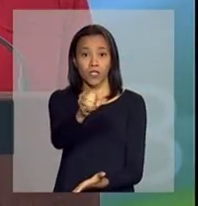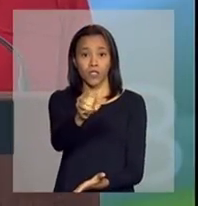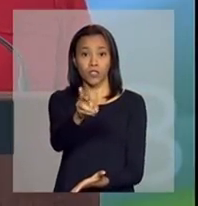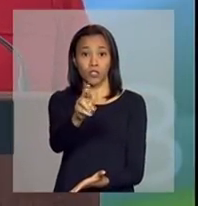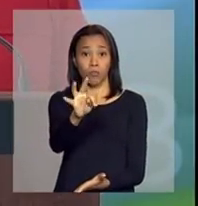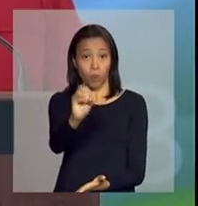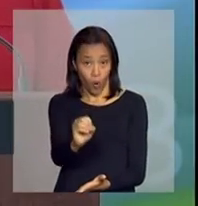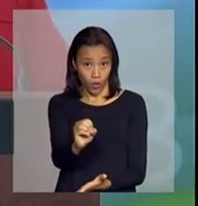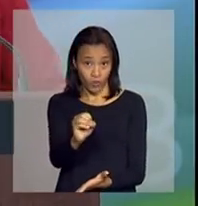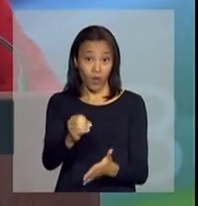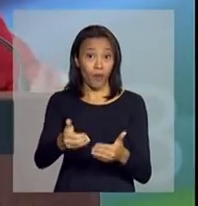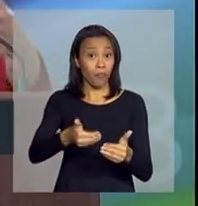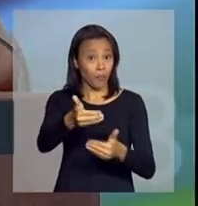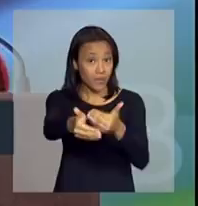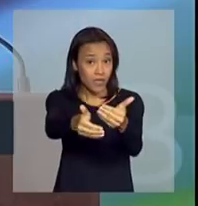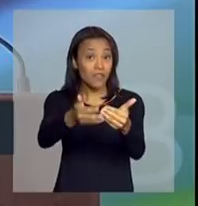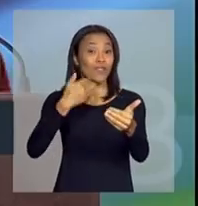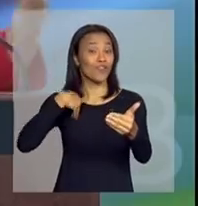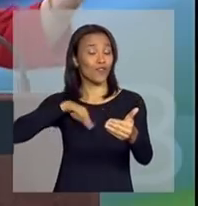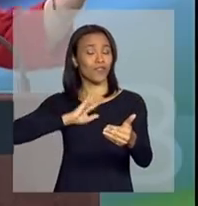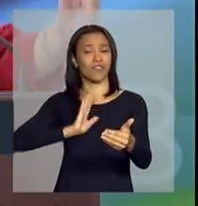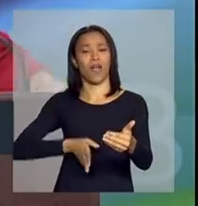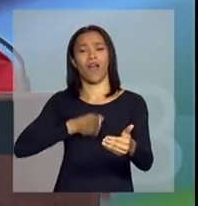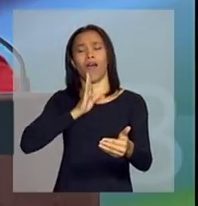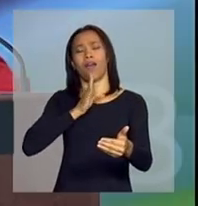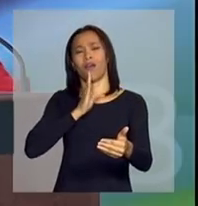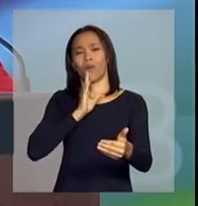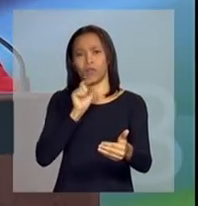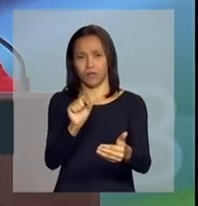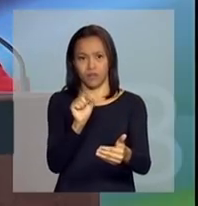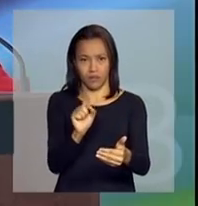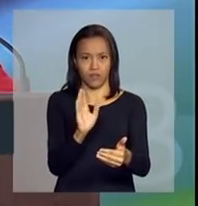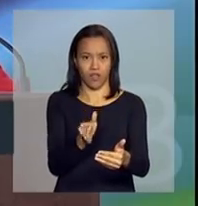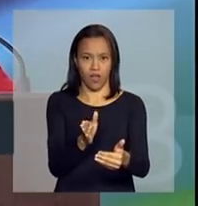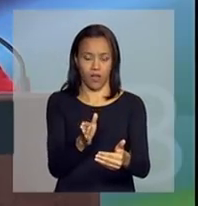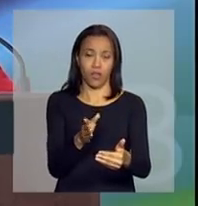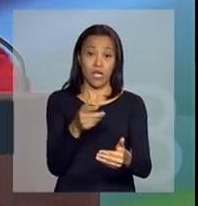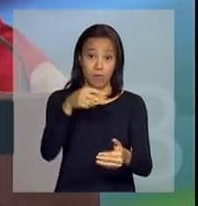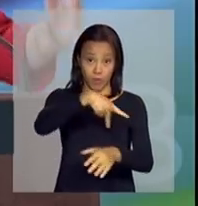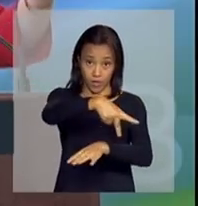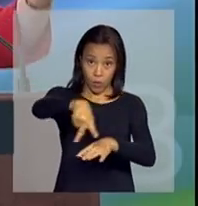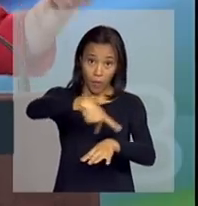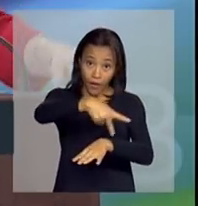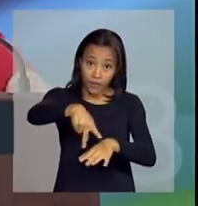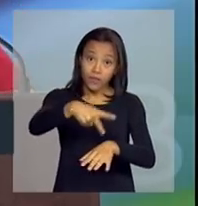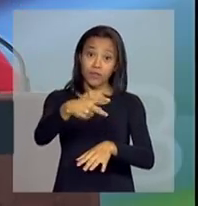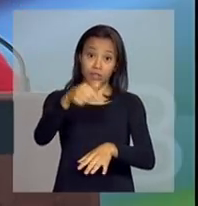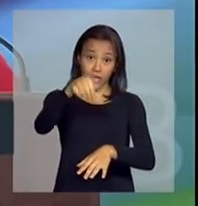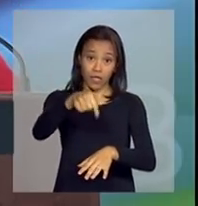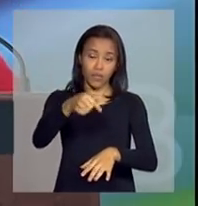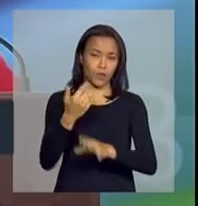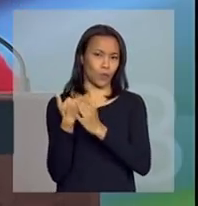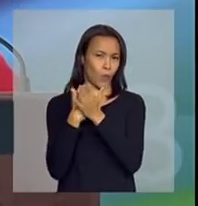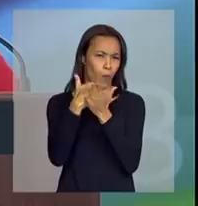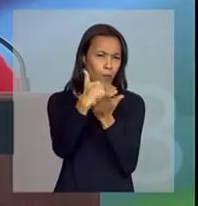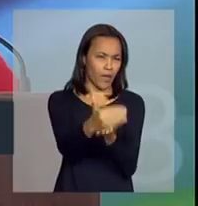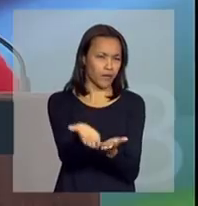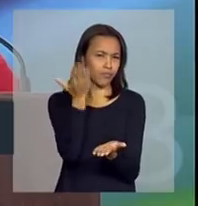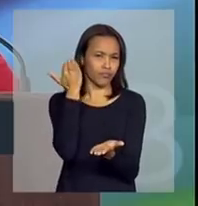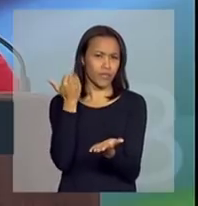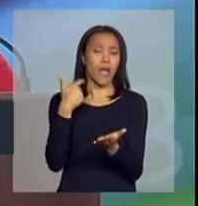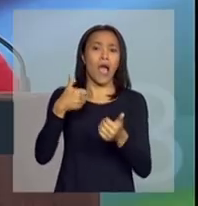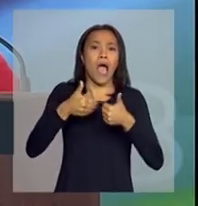conhecemos. No processo de construção do nosso país, nós sabemos que a